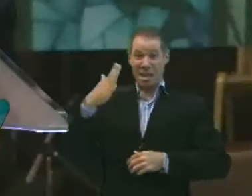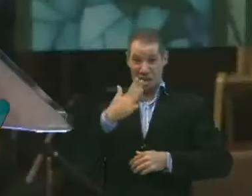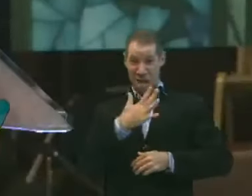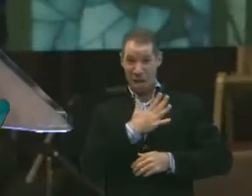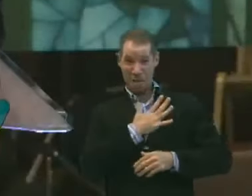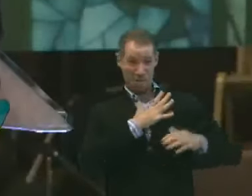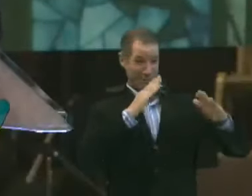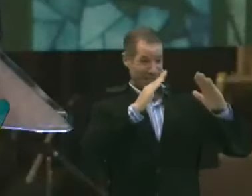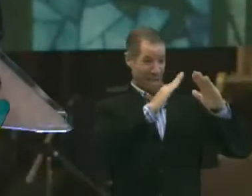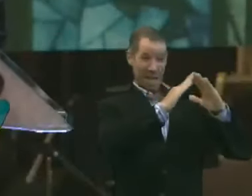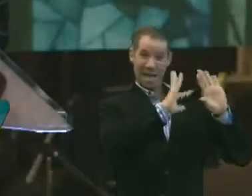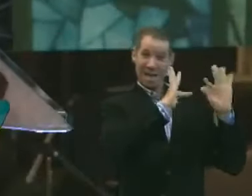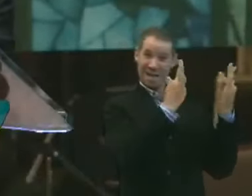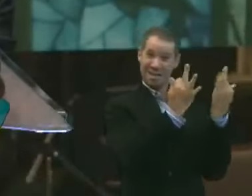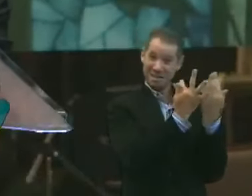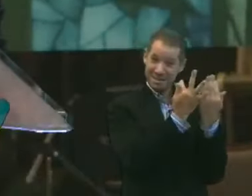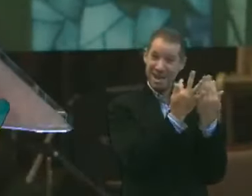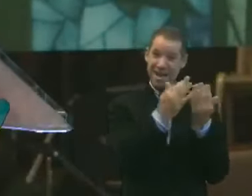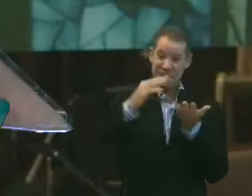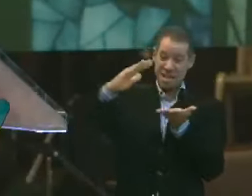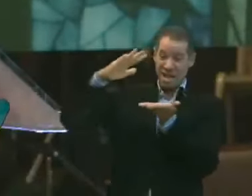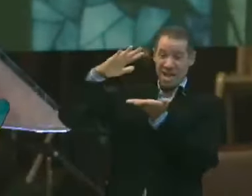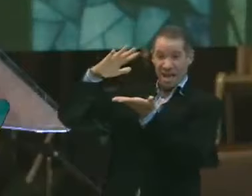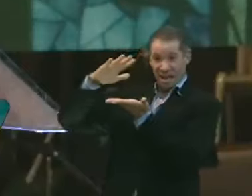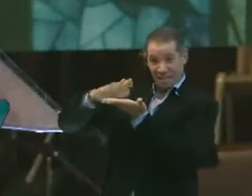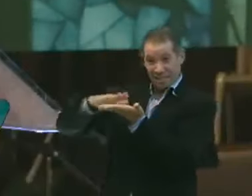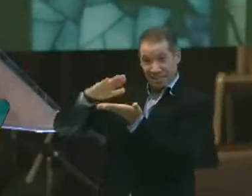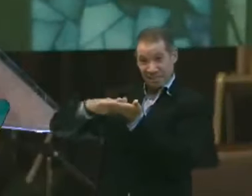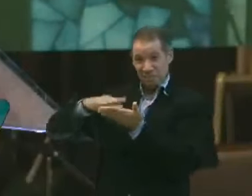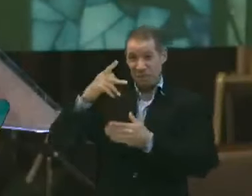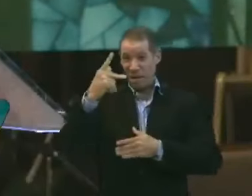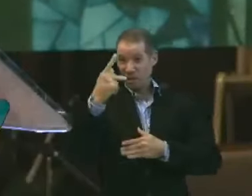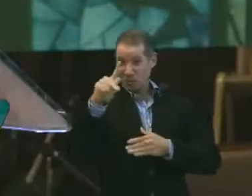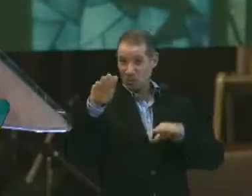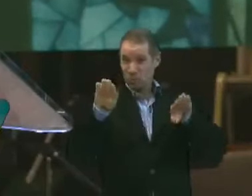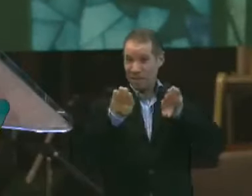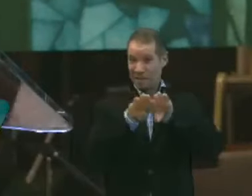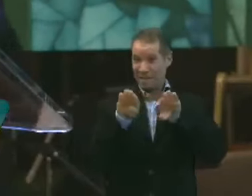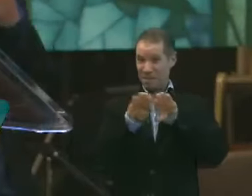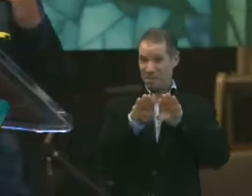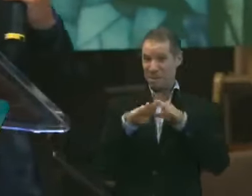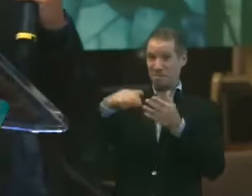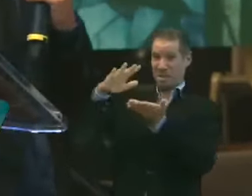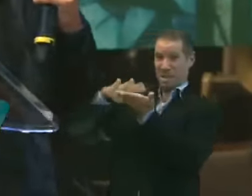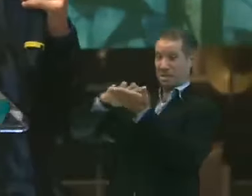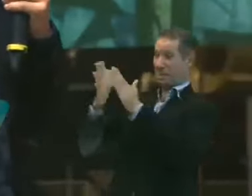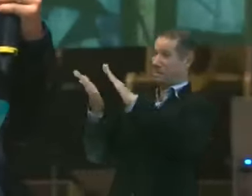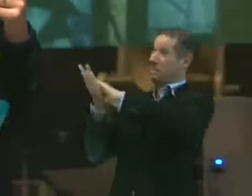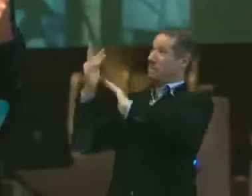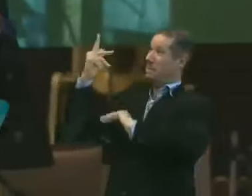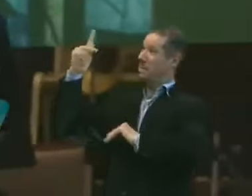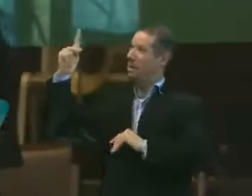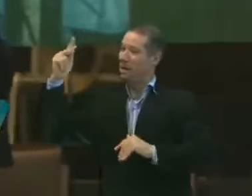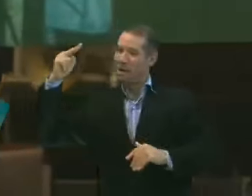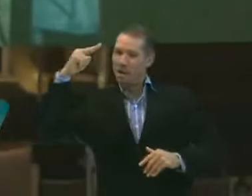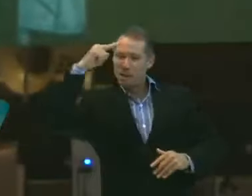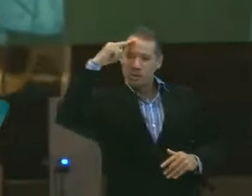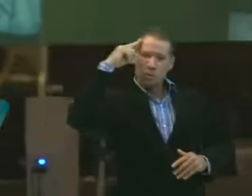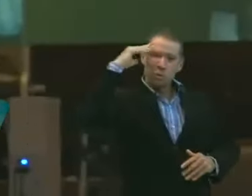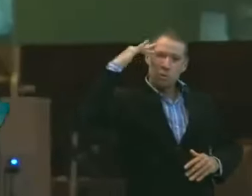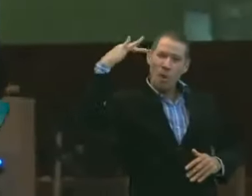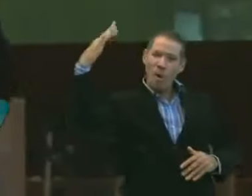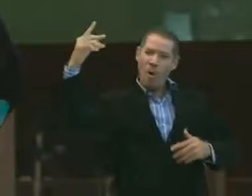minha casa. As mãos que estão sobre a sua casa. As mãos que estão sobre os meus sonhos e